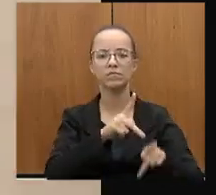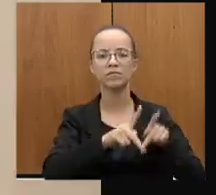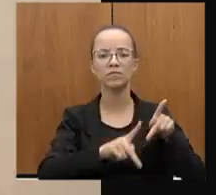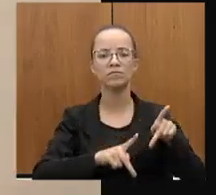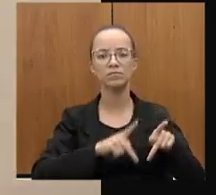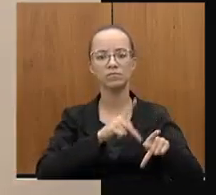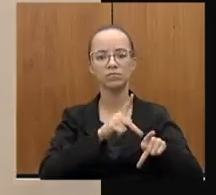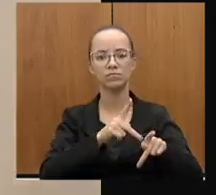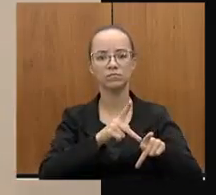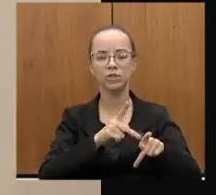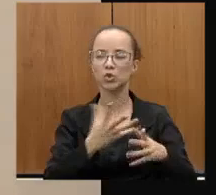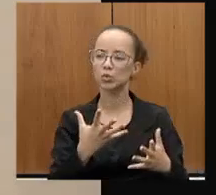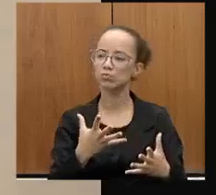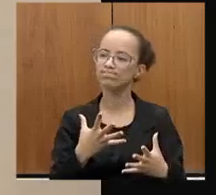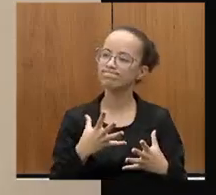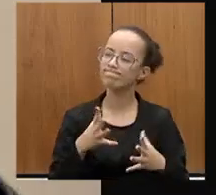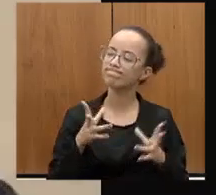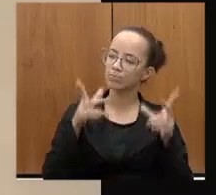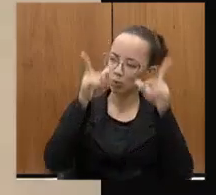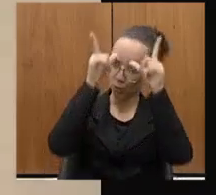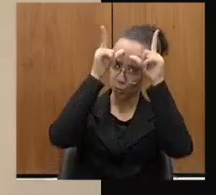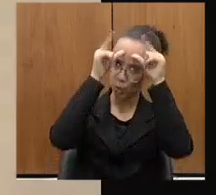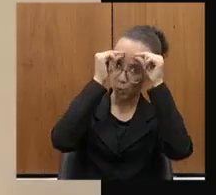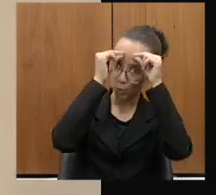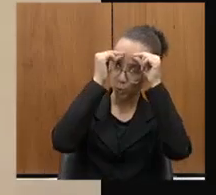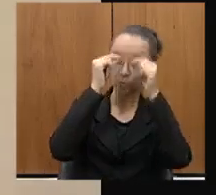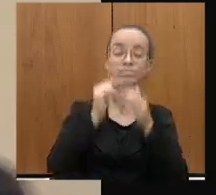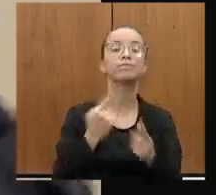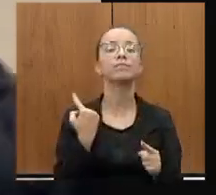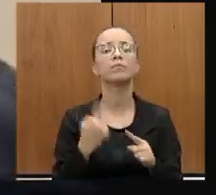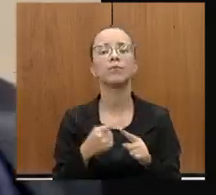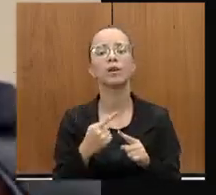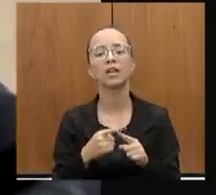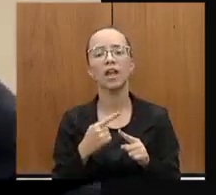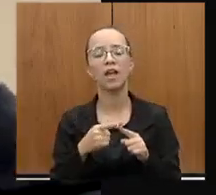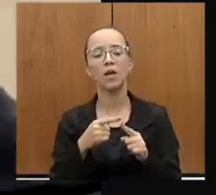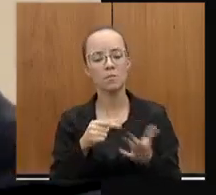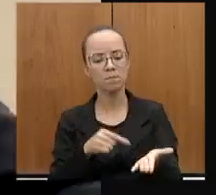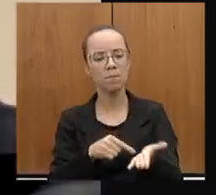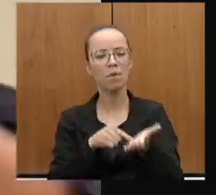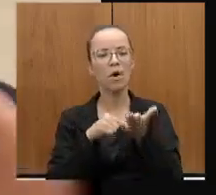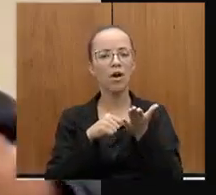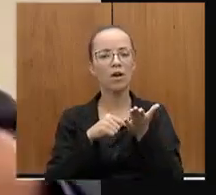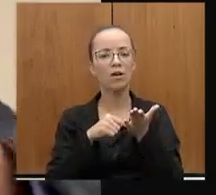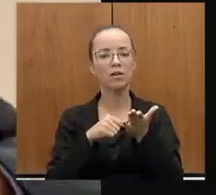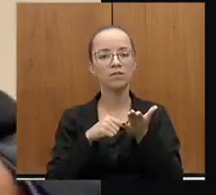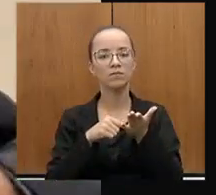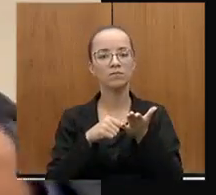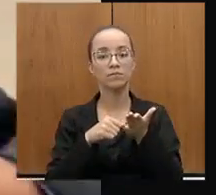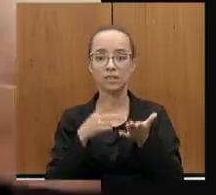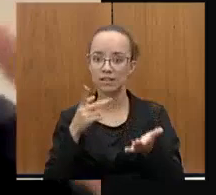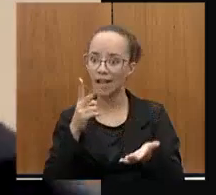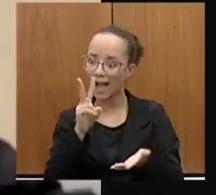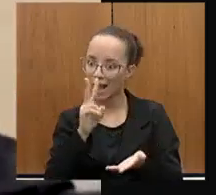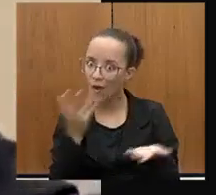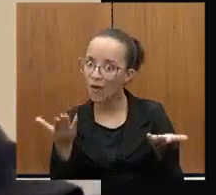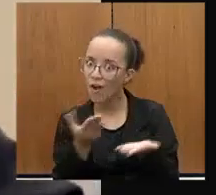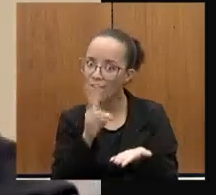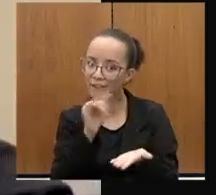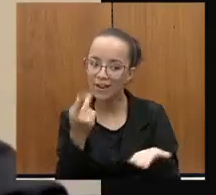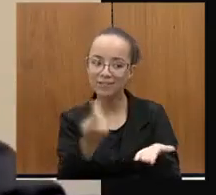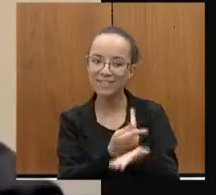um alento, um refrigério, porque é um sinal de que desta vez a coisa vai,